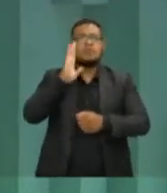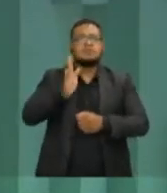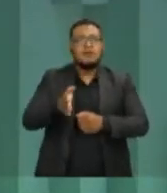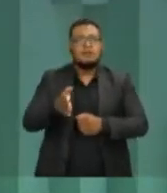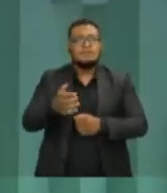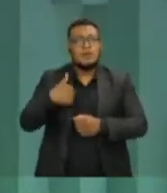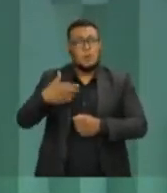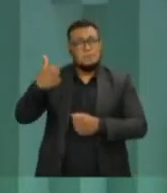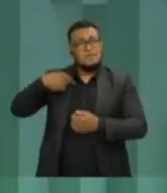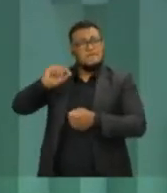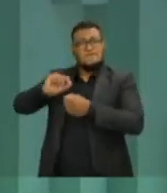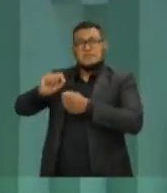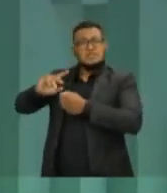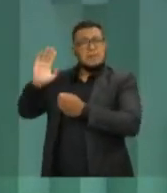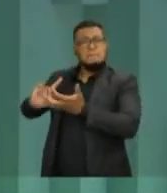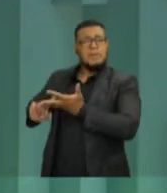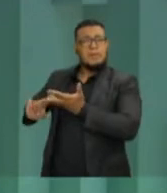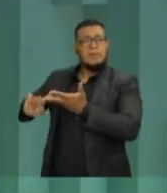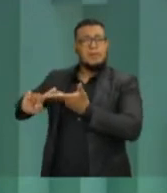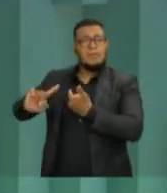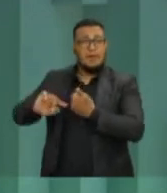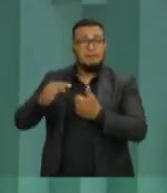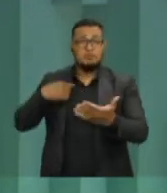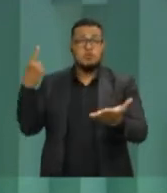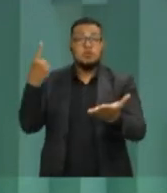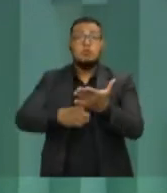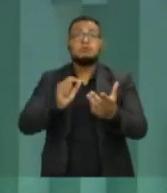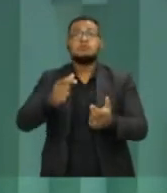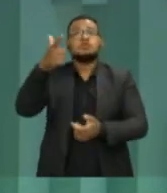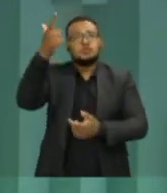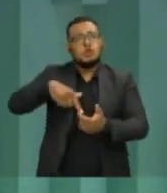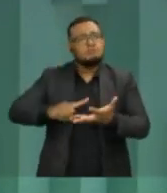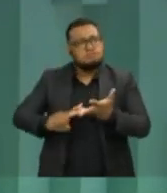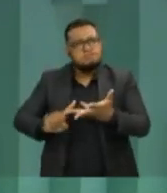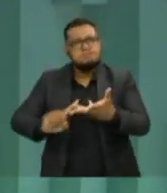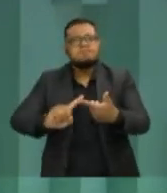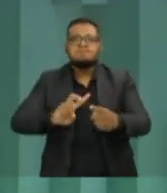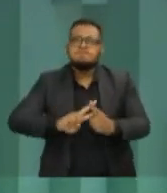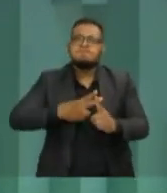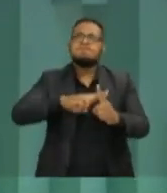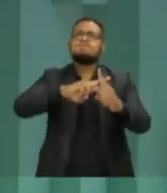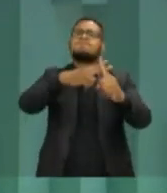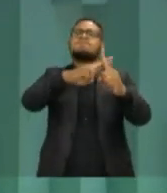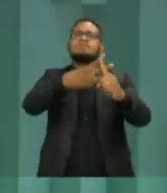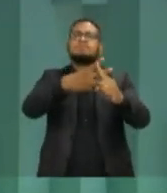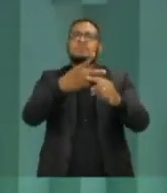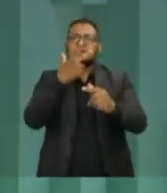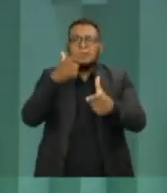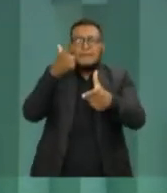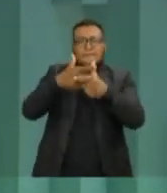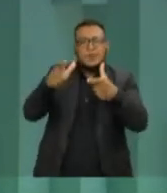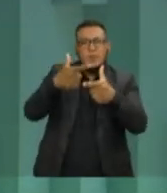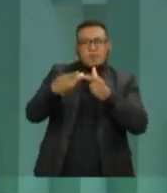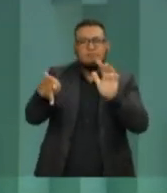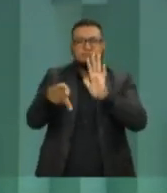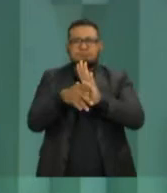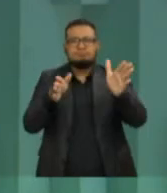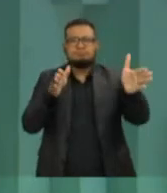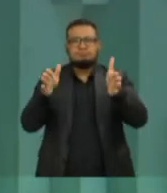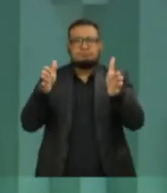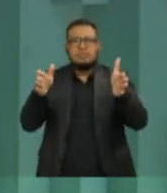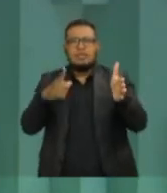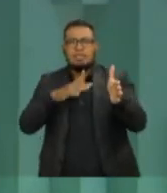o meu compromisso com você é fazer muito mais. Com muita ética, com muita conduta. Nenhum problema durante todos esses